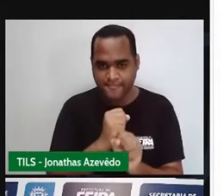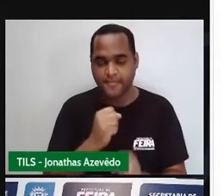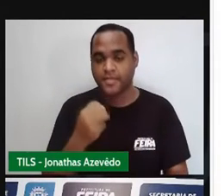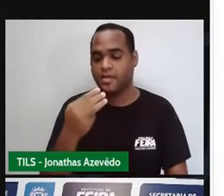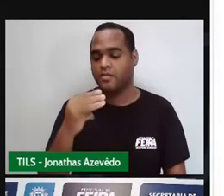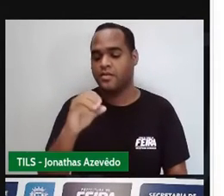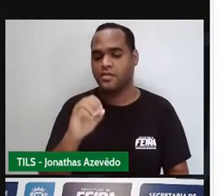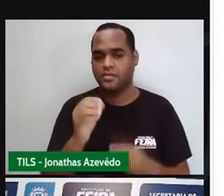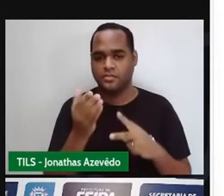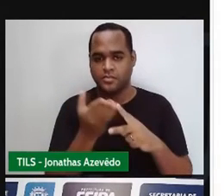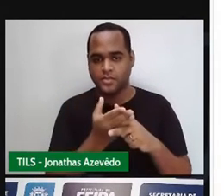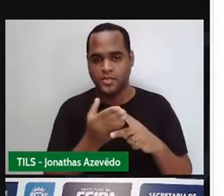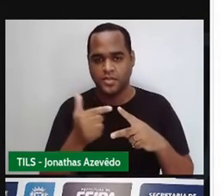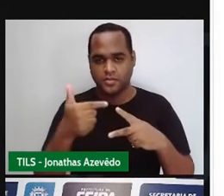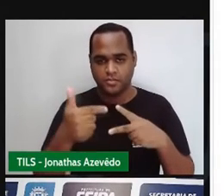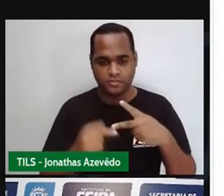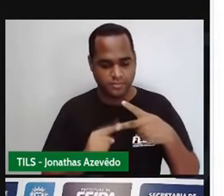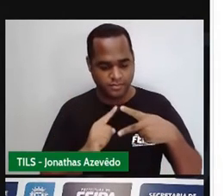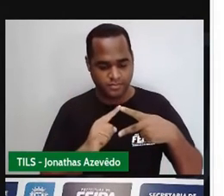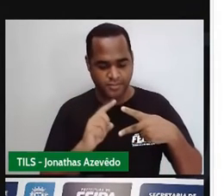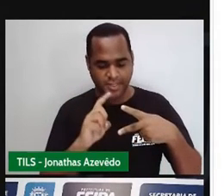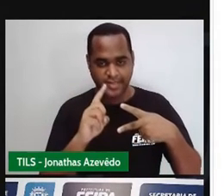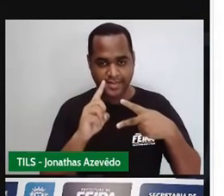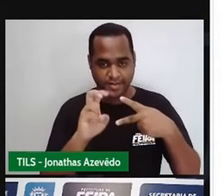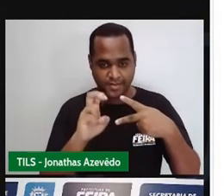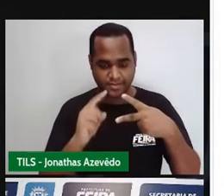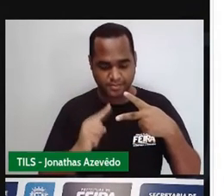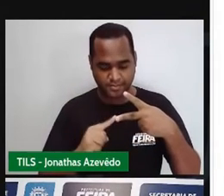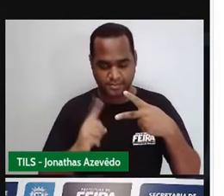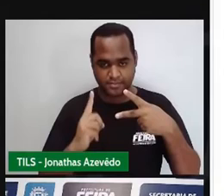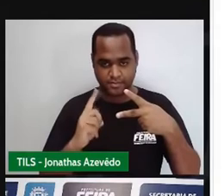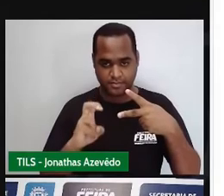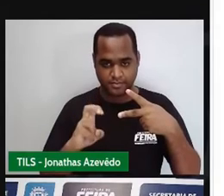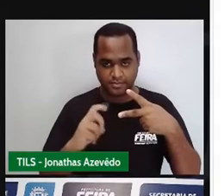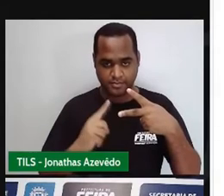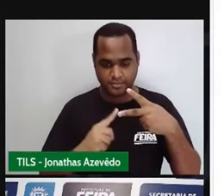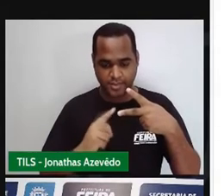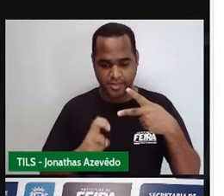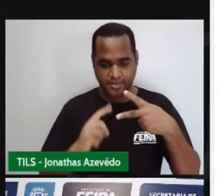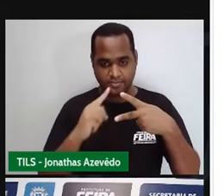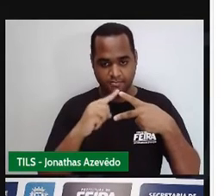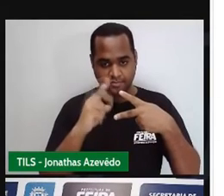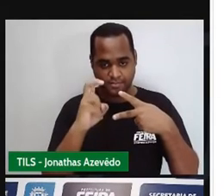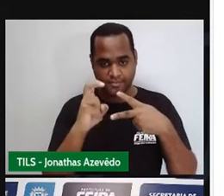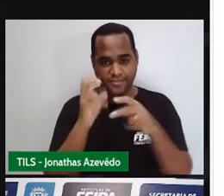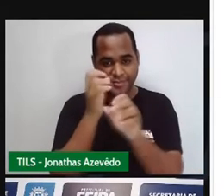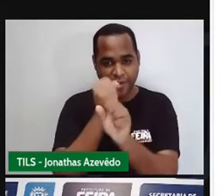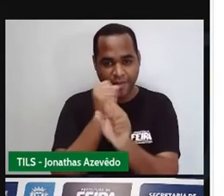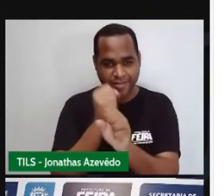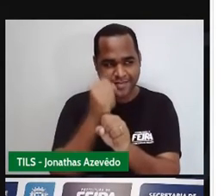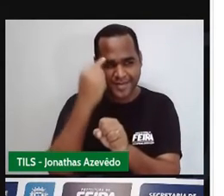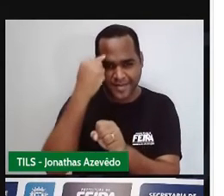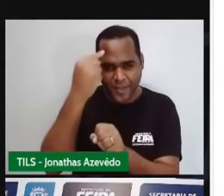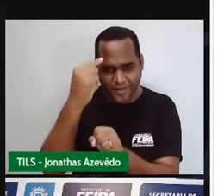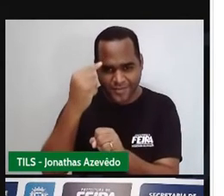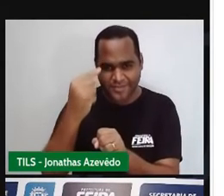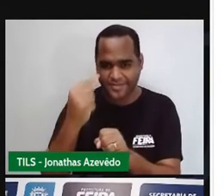Isso vai dar trinta dividido por dois, um resultado de quinze